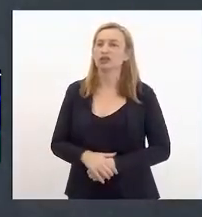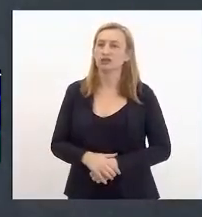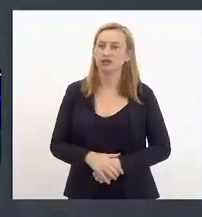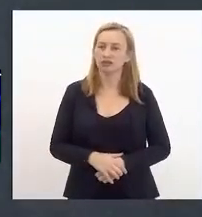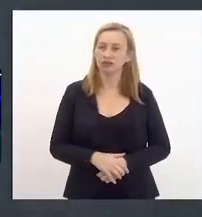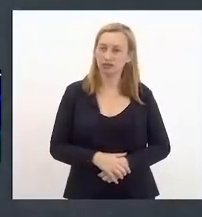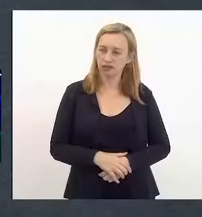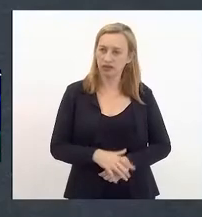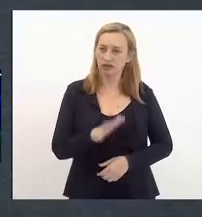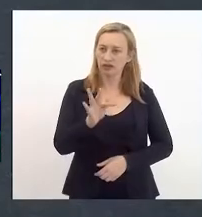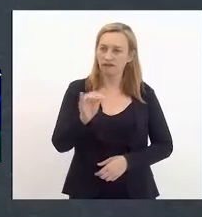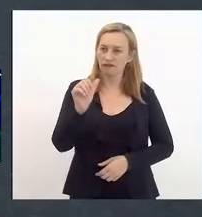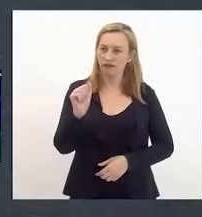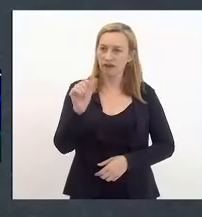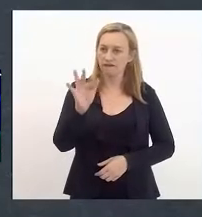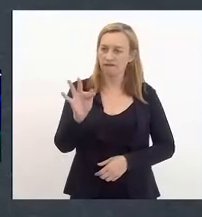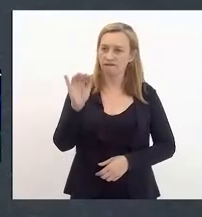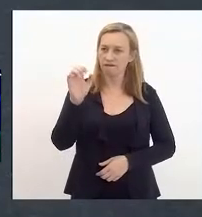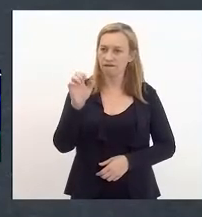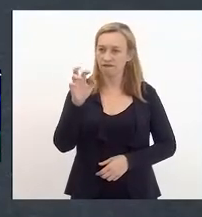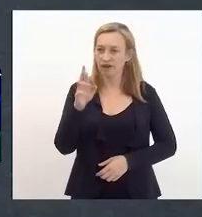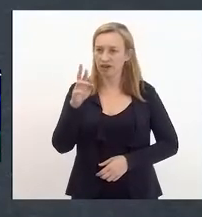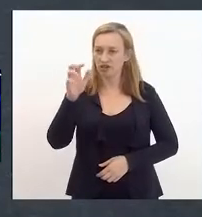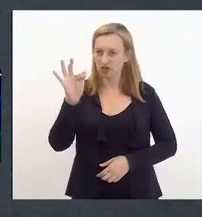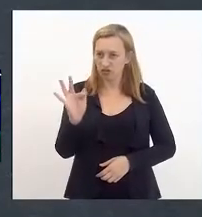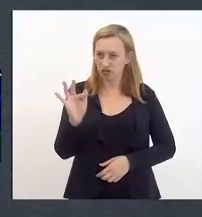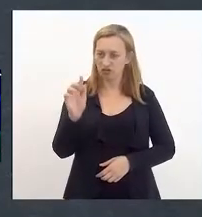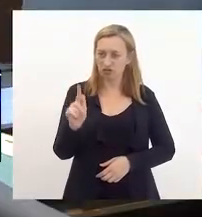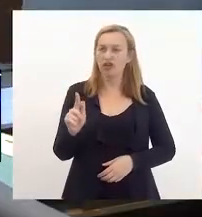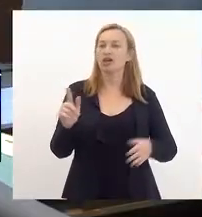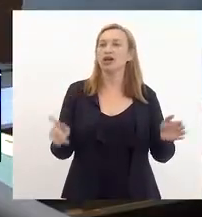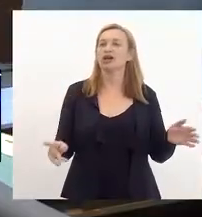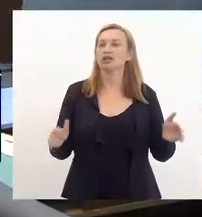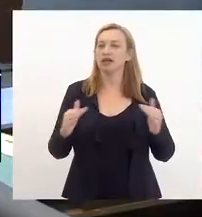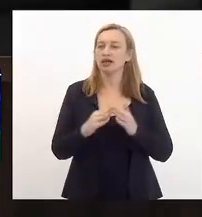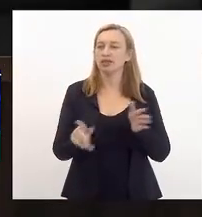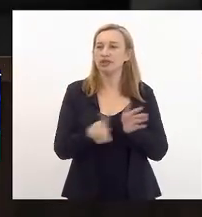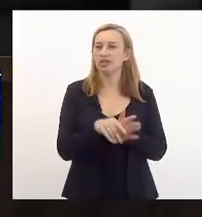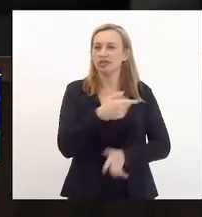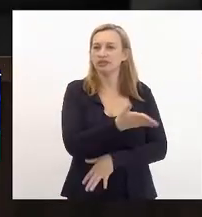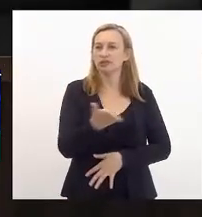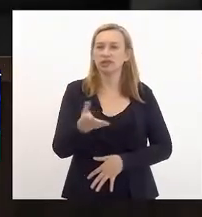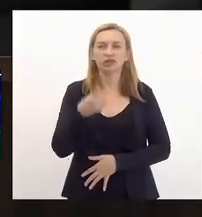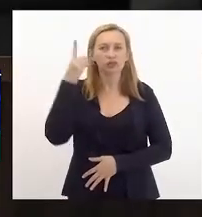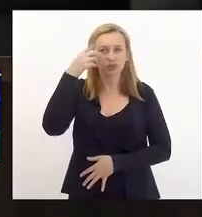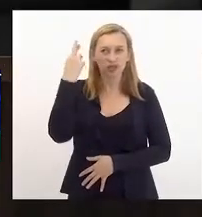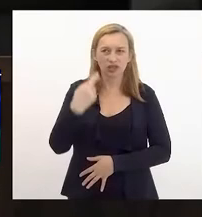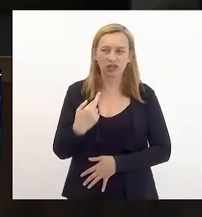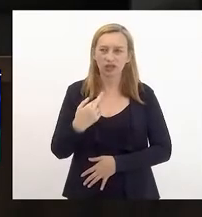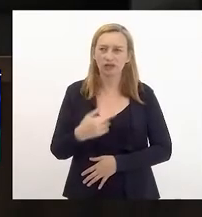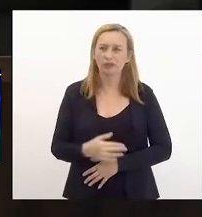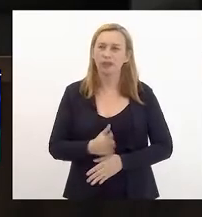da FAFERG. Essa casa também é de vocês. Obrigada, presidente. Deputada Renata...